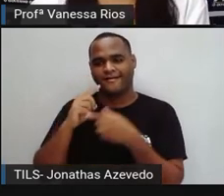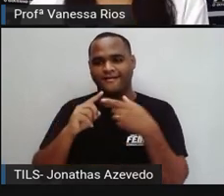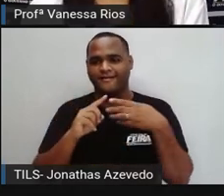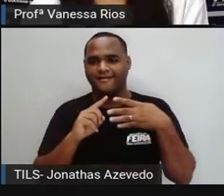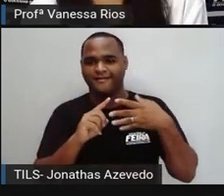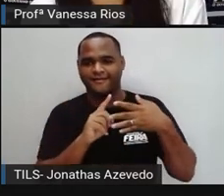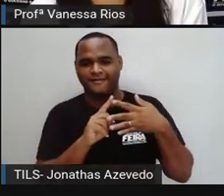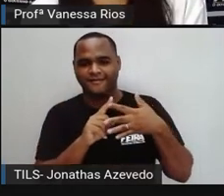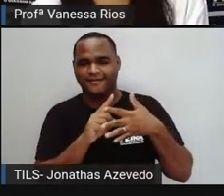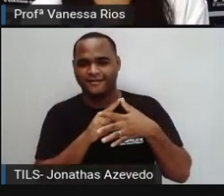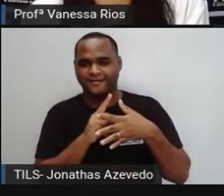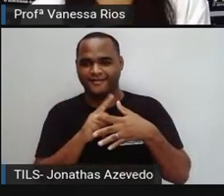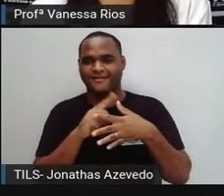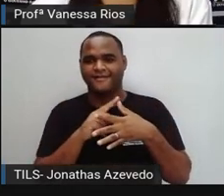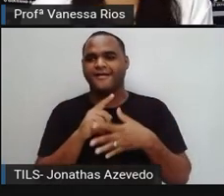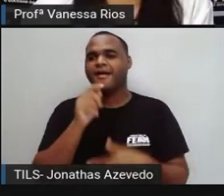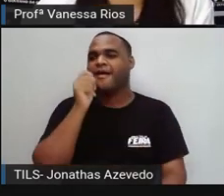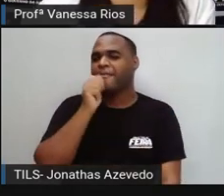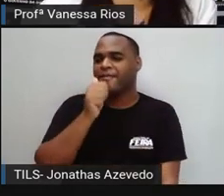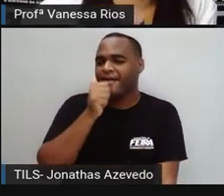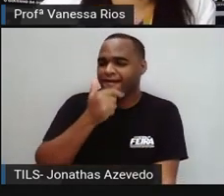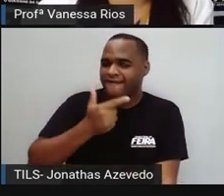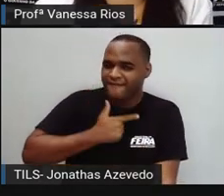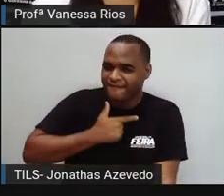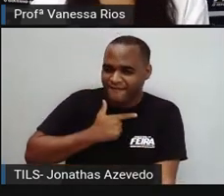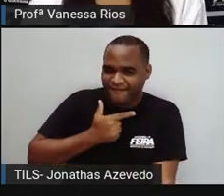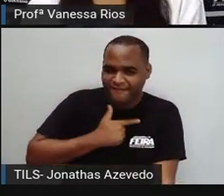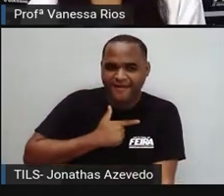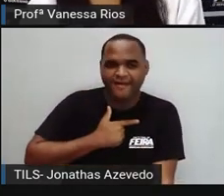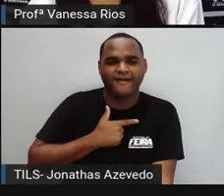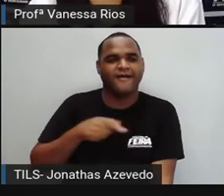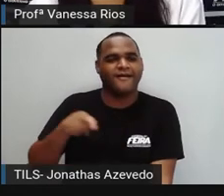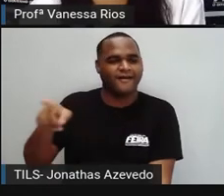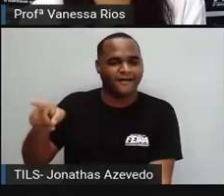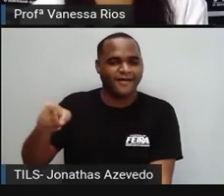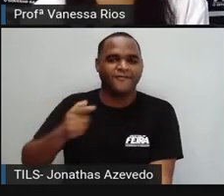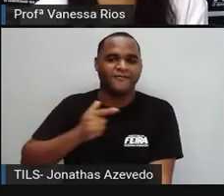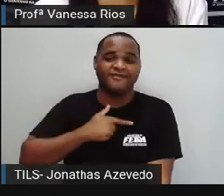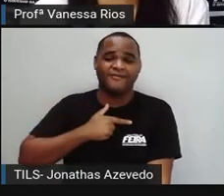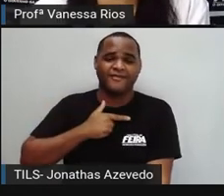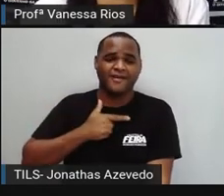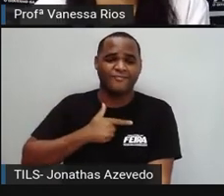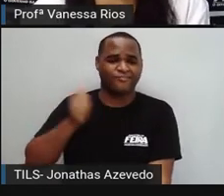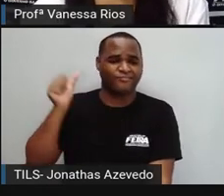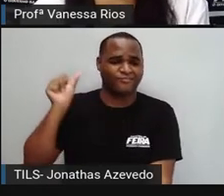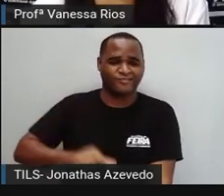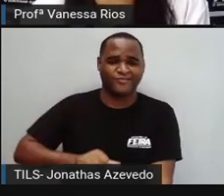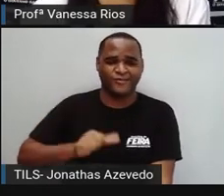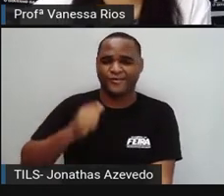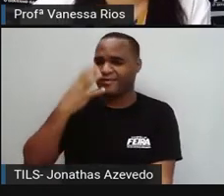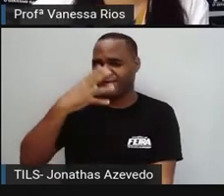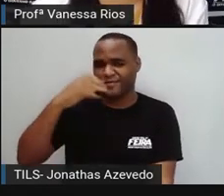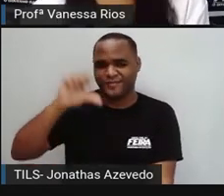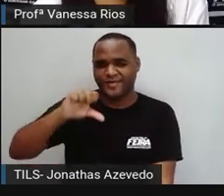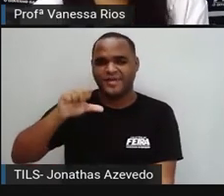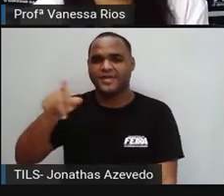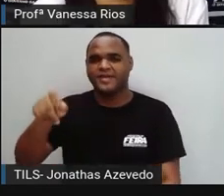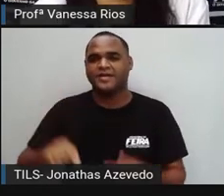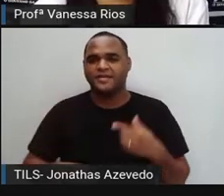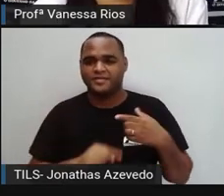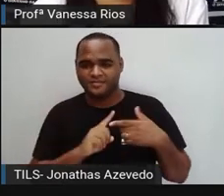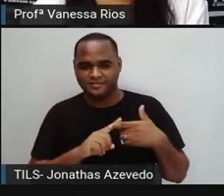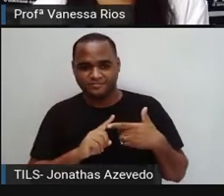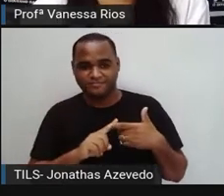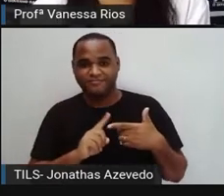mulher é um canhão. Quer dizer que é uma mulher feia, né? Considerada feia. Aí também, e aí, cara?